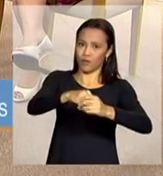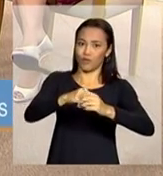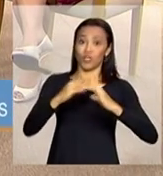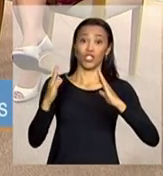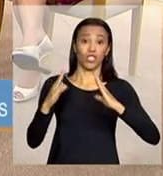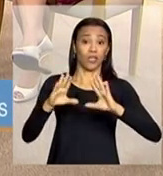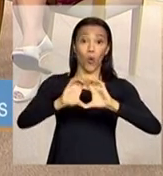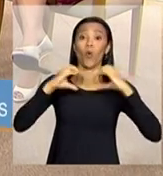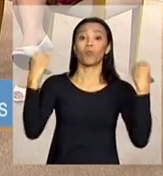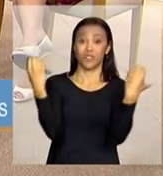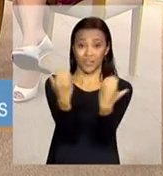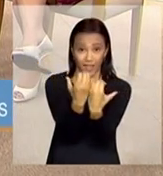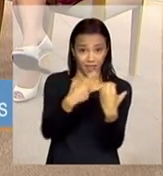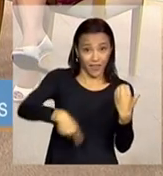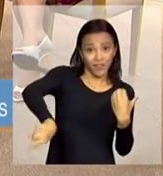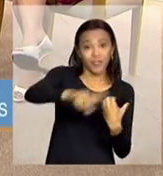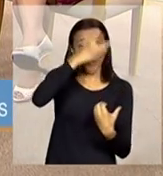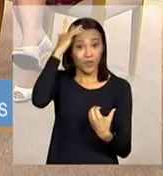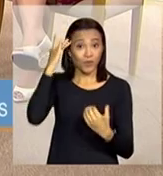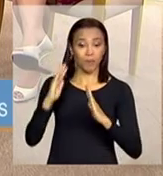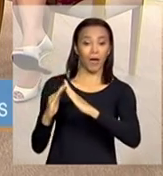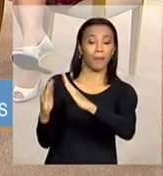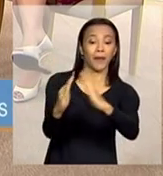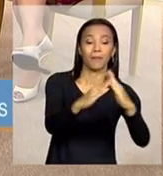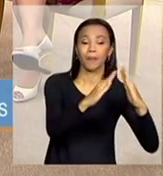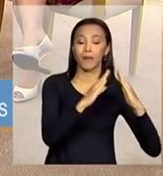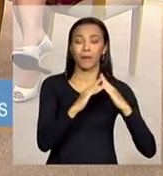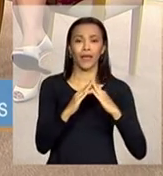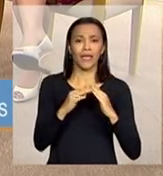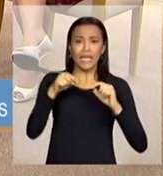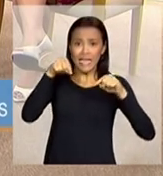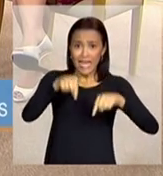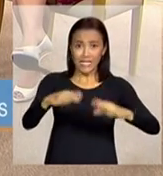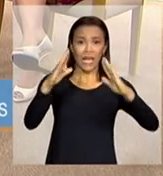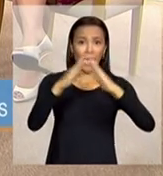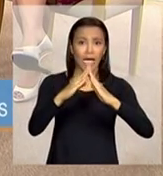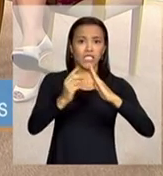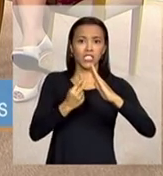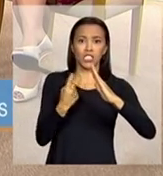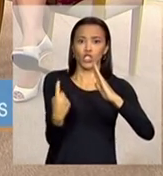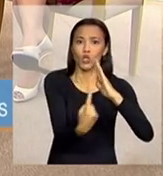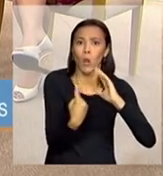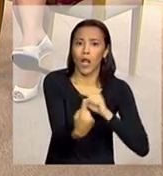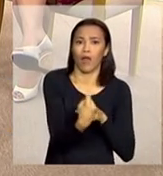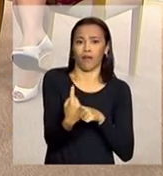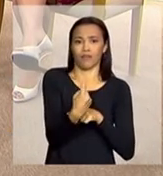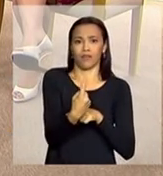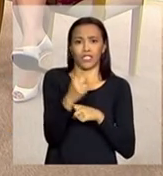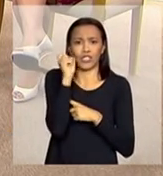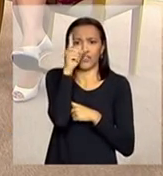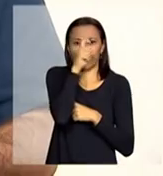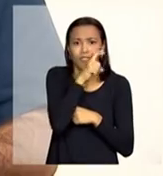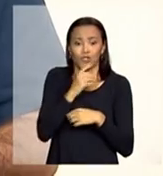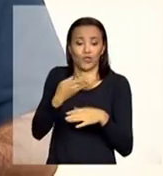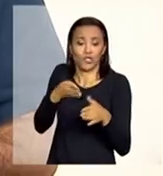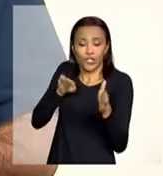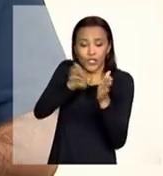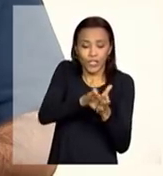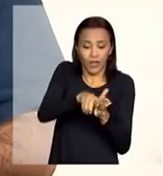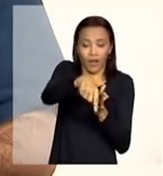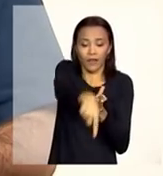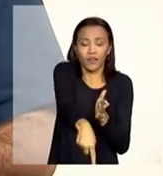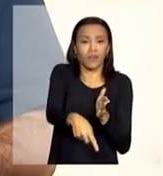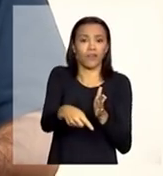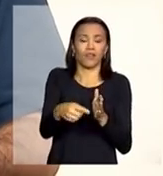significa isso ela não esteja num lugar de difícil acesso por exemplo que não esteja isolada da